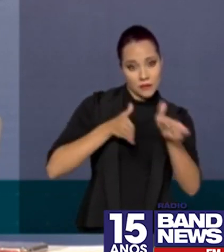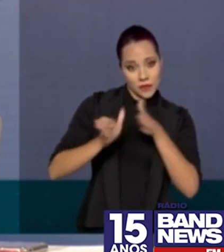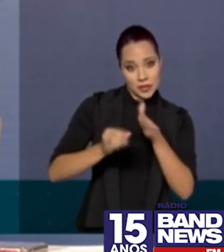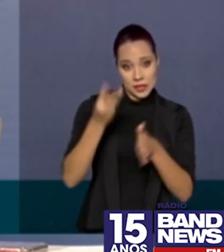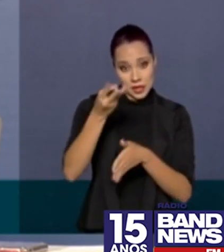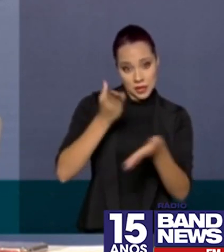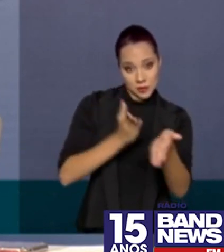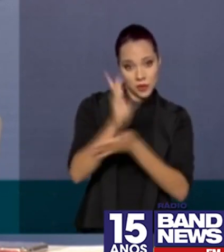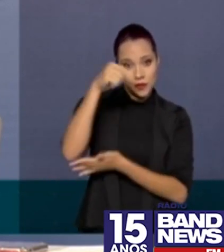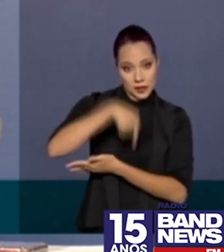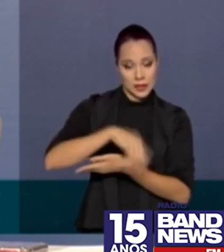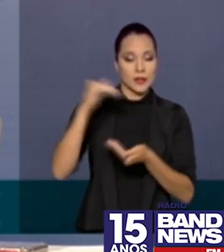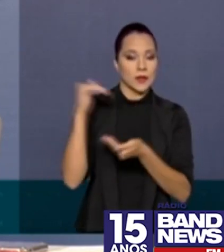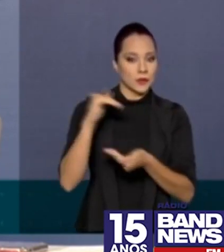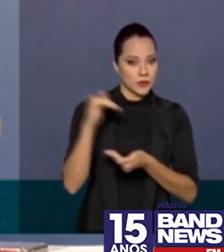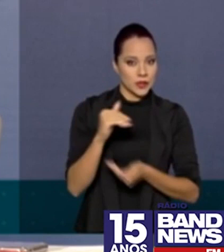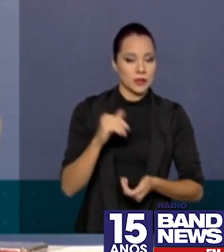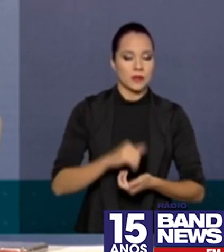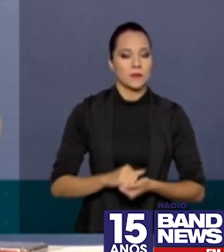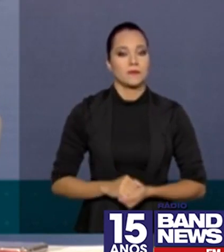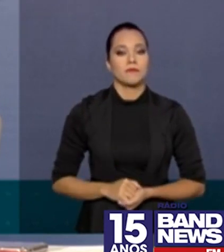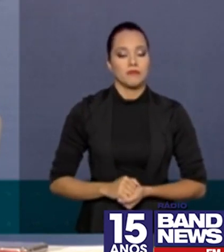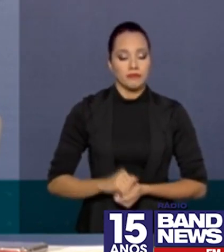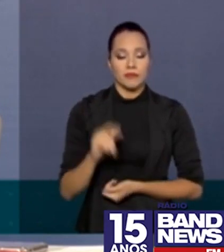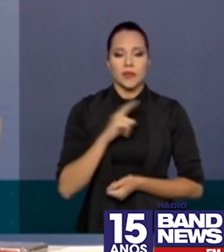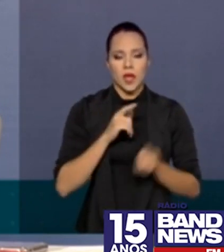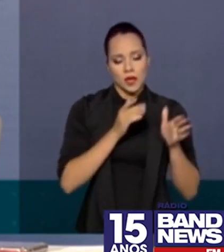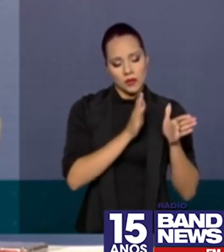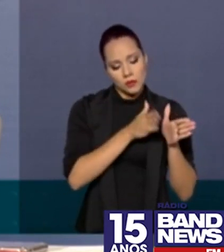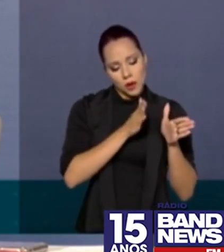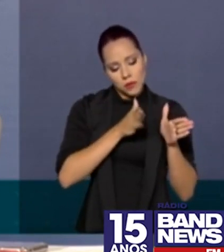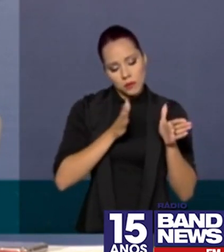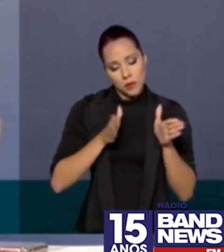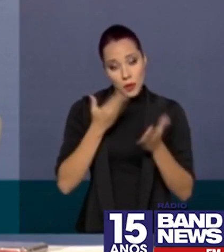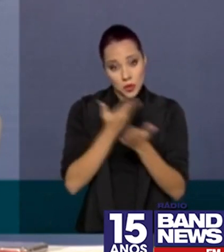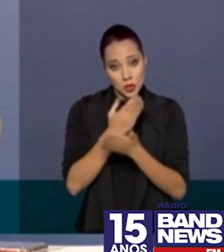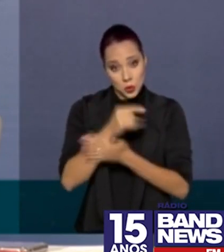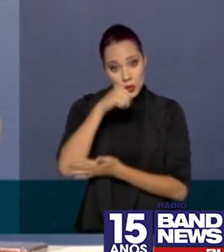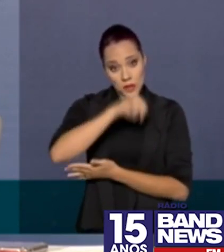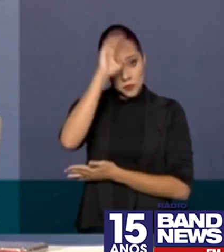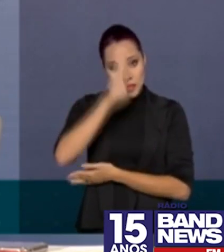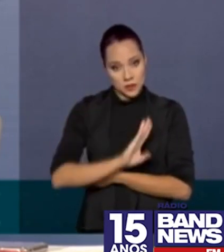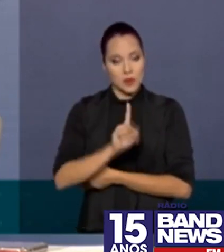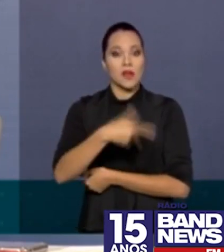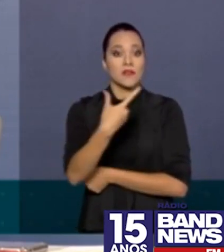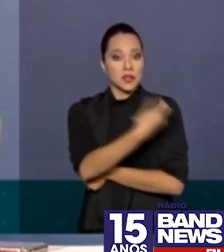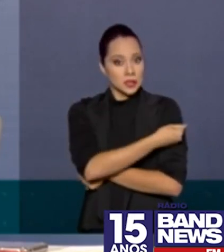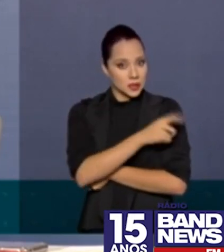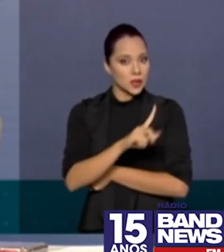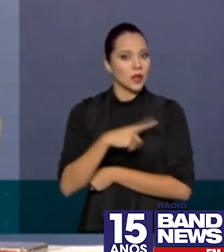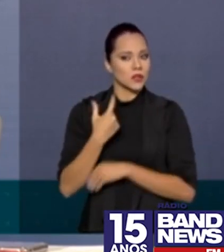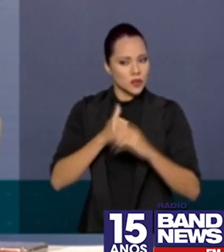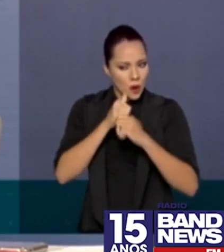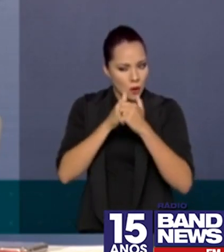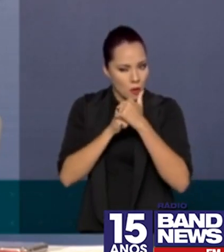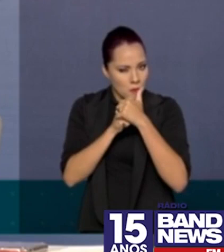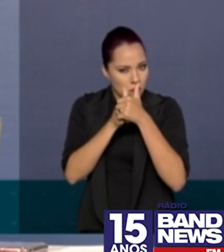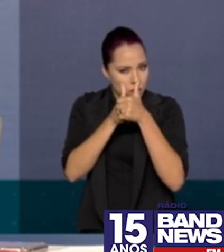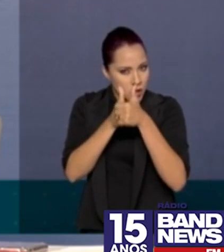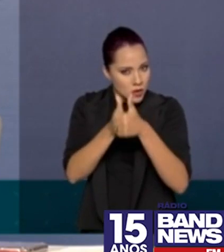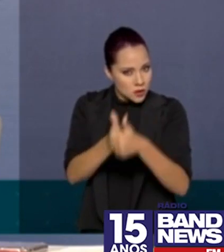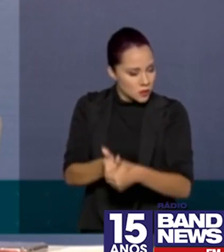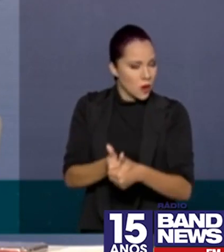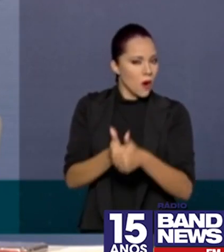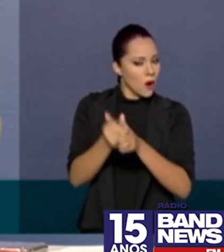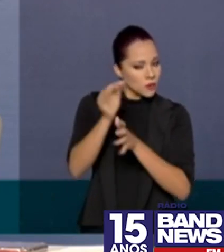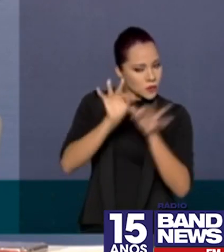aprovados aqui na Anvisa, teve uma condução dos estudos aqui no Brasil, foi uma vacina que a gente acompanhou o